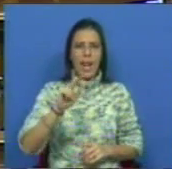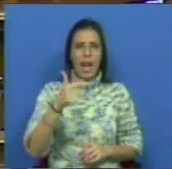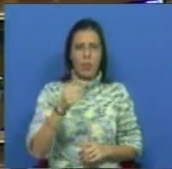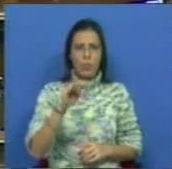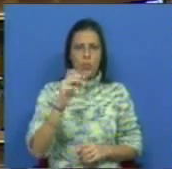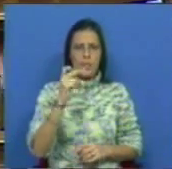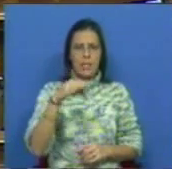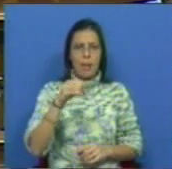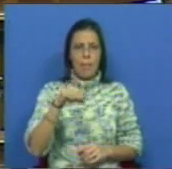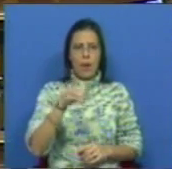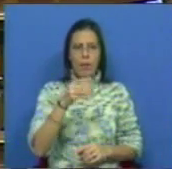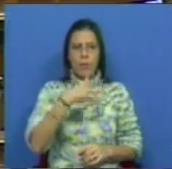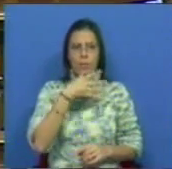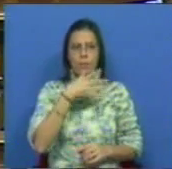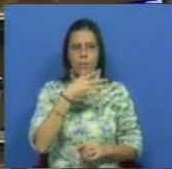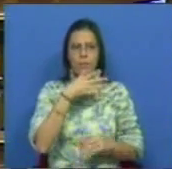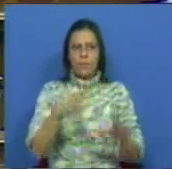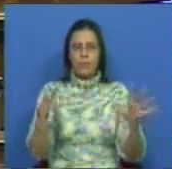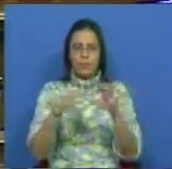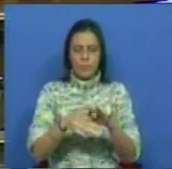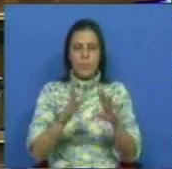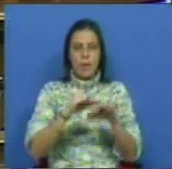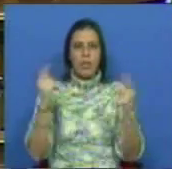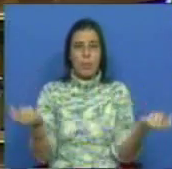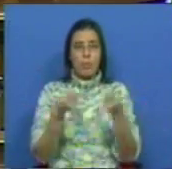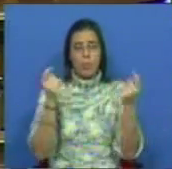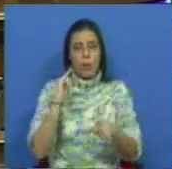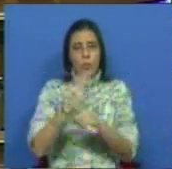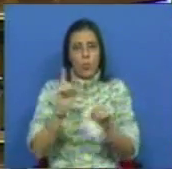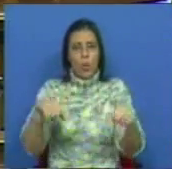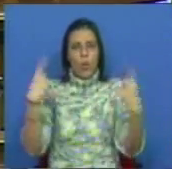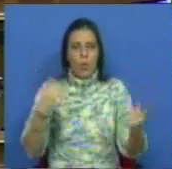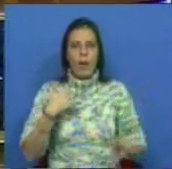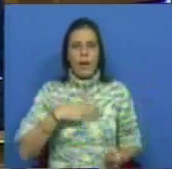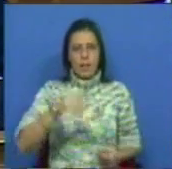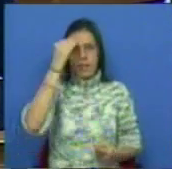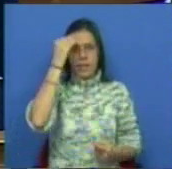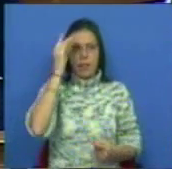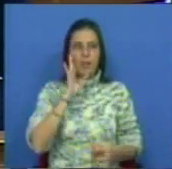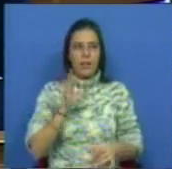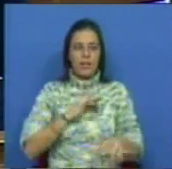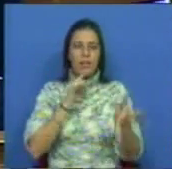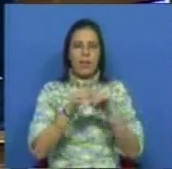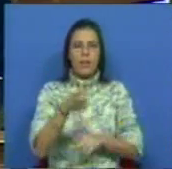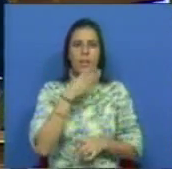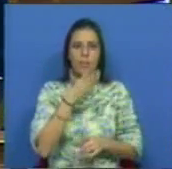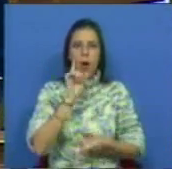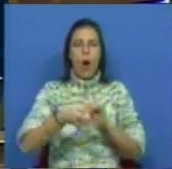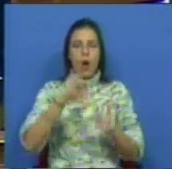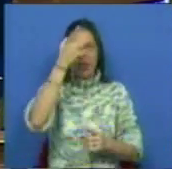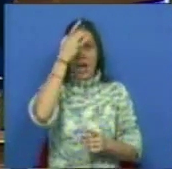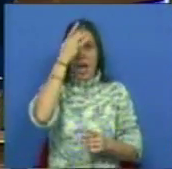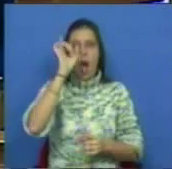a fazer esse discurso que é mais propaganda que outra coisa. Queria saber da Senhora Deputada o que é que